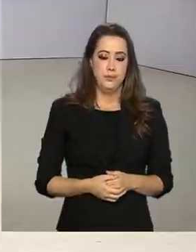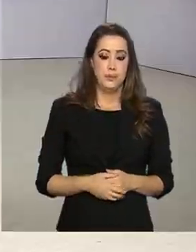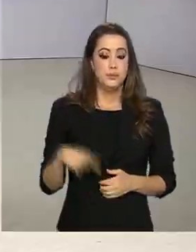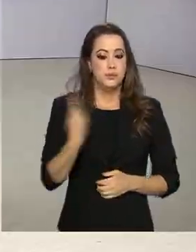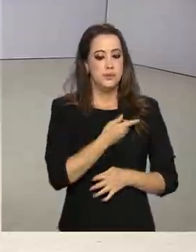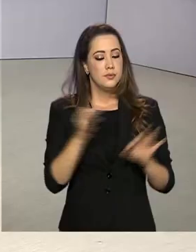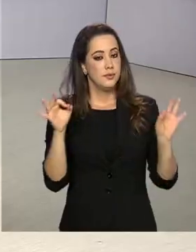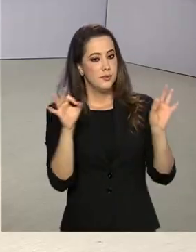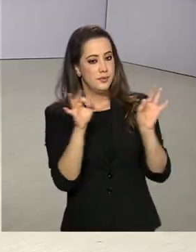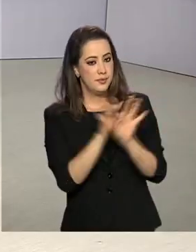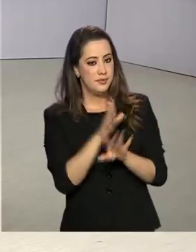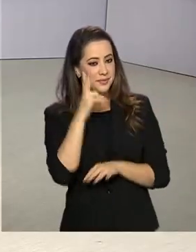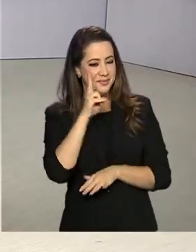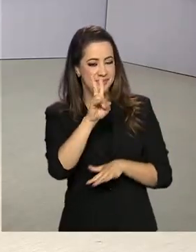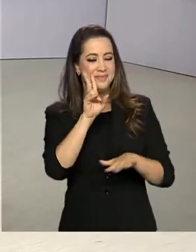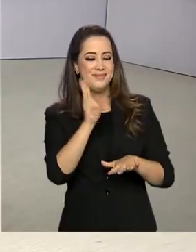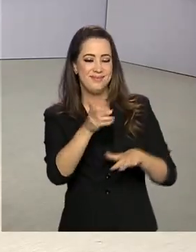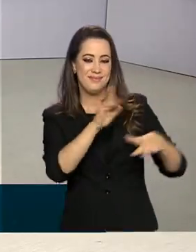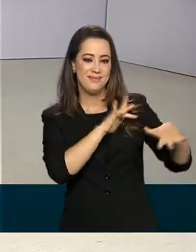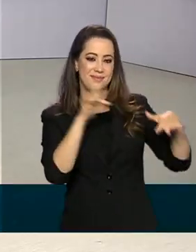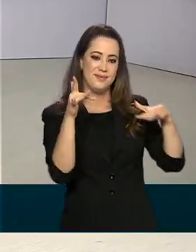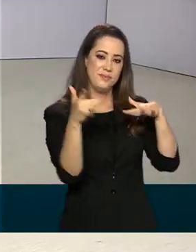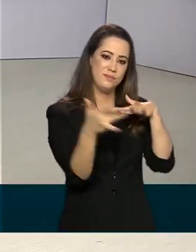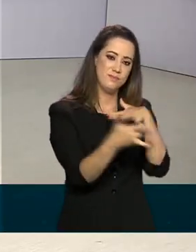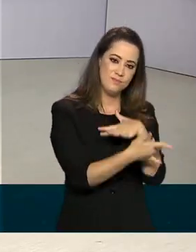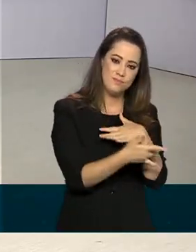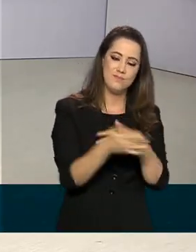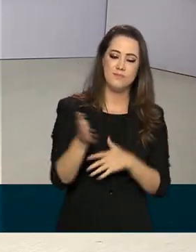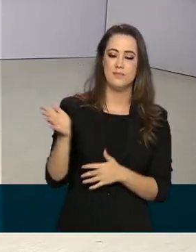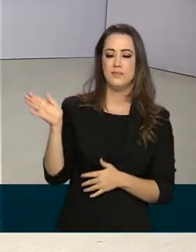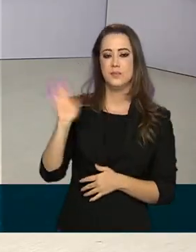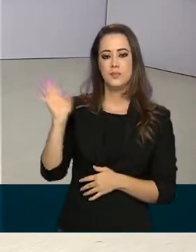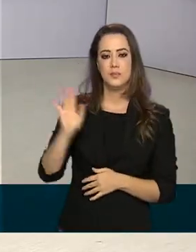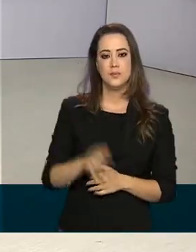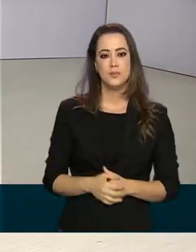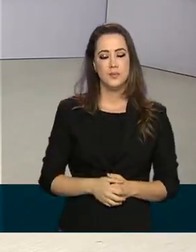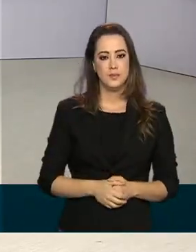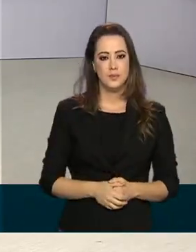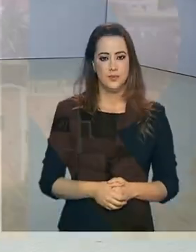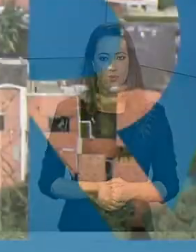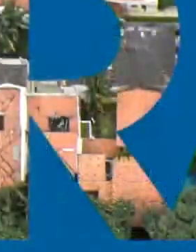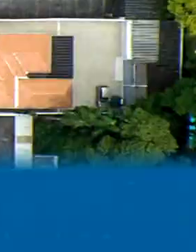A gente fica por aqui e continue nos acompanhando por meio das nossas redes sociais. Até amanhã!